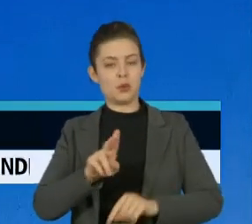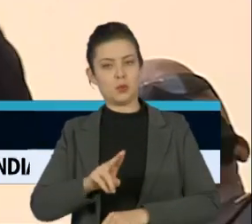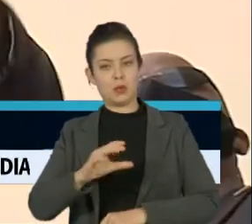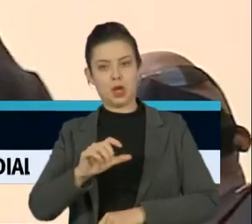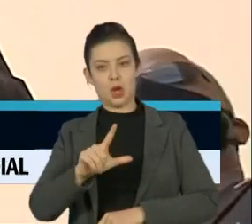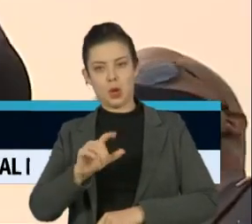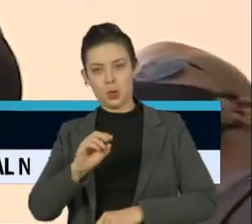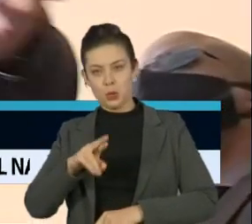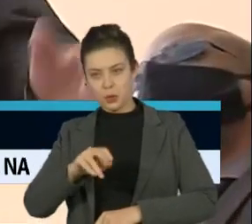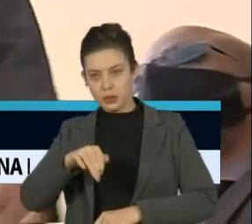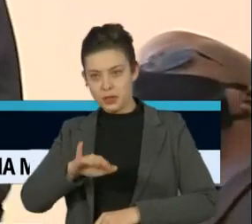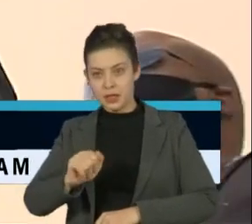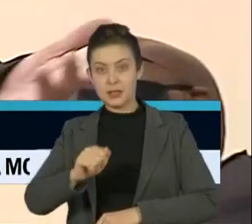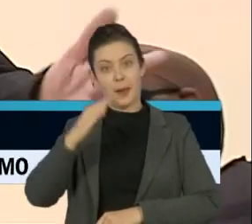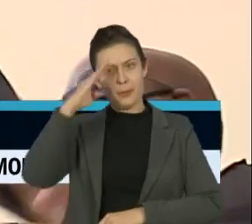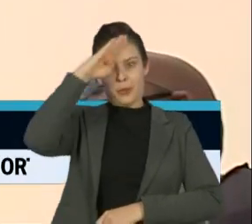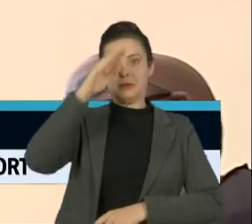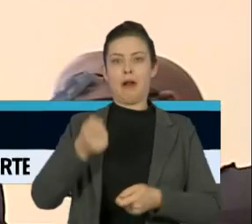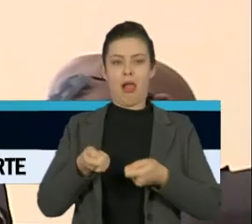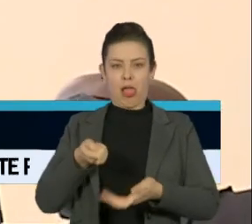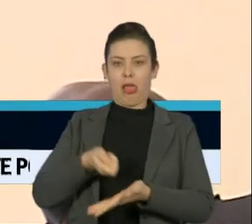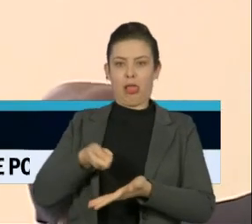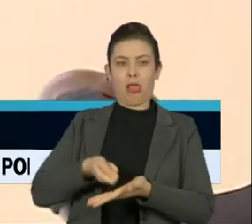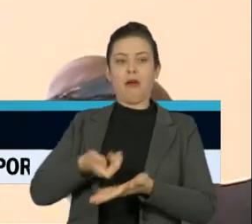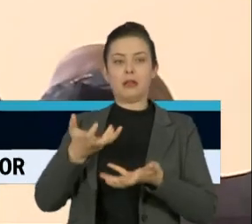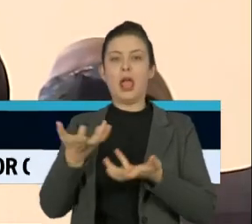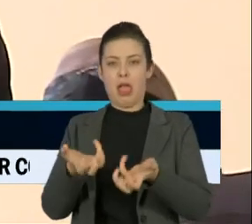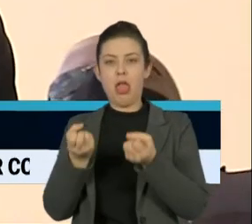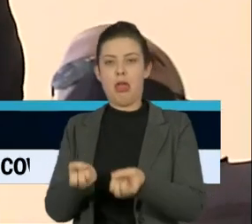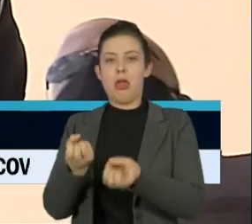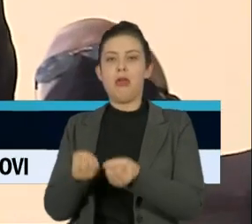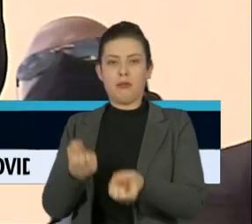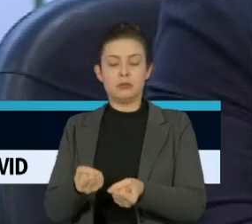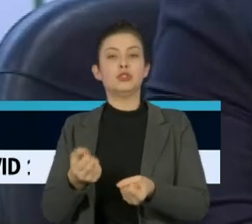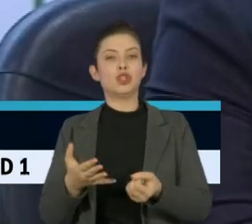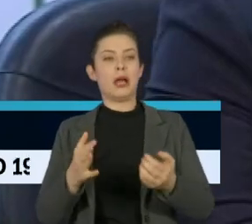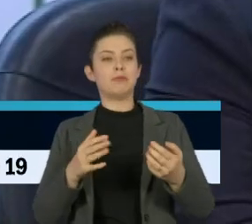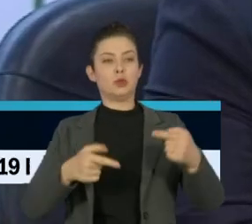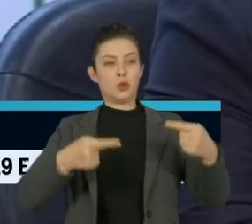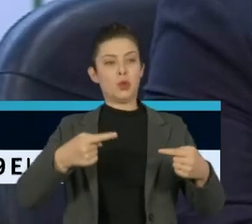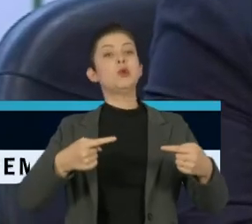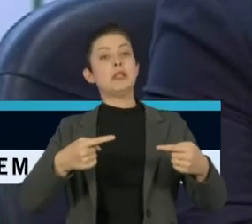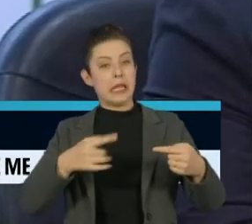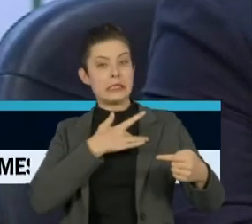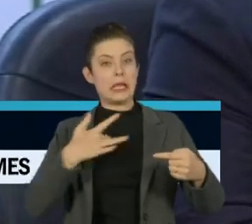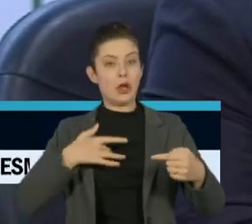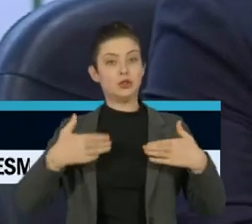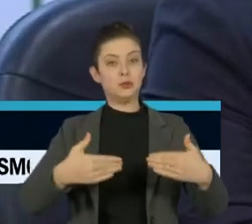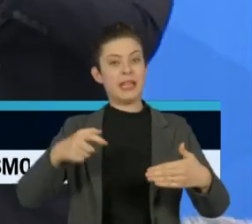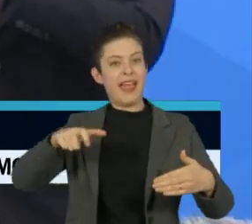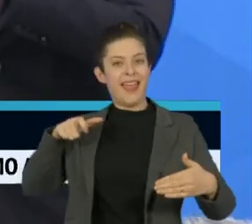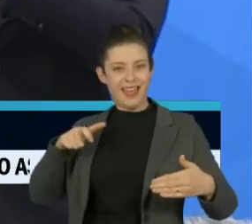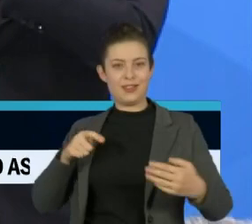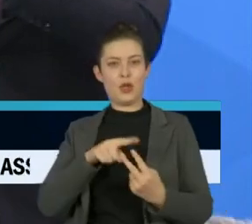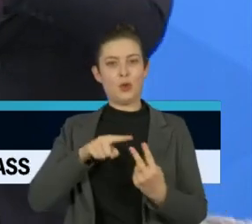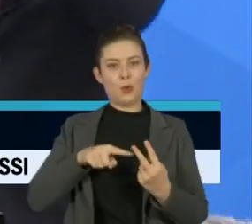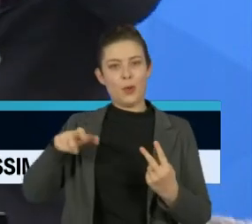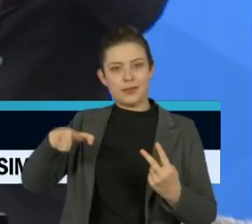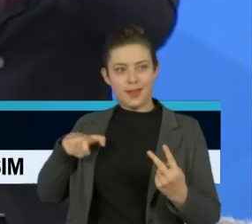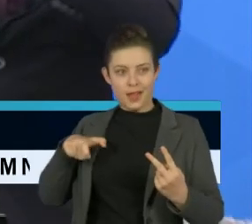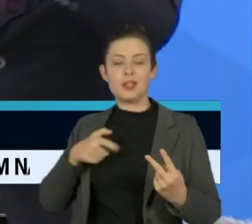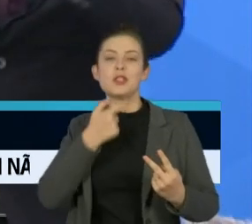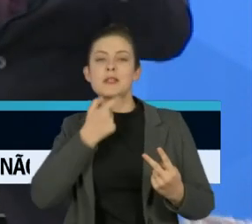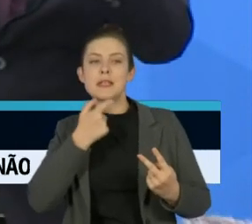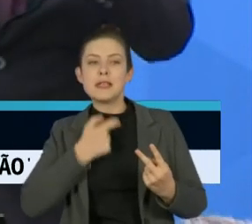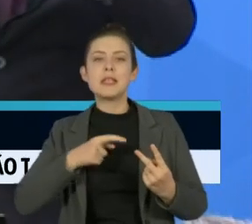defendida pelo presidente Jair Bolsonaro e rendeu polêmica entre dois ex-ministros da Saúde. Nelson Teich e Henrique Mandetta